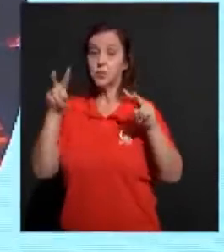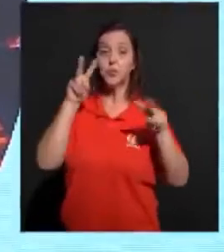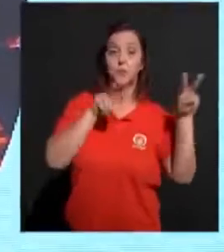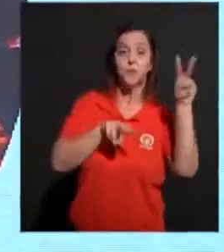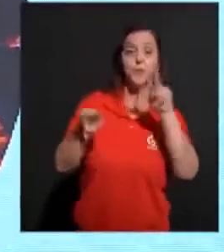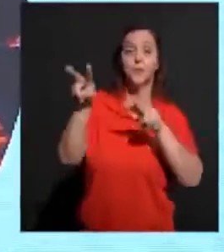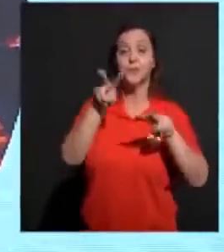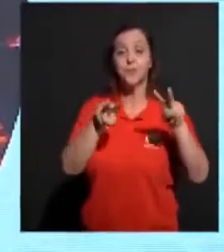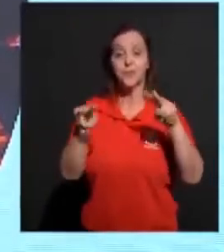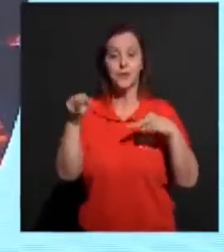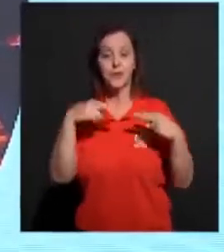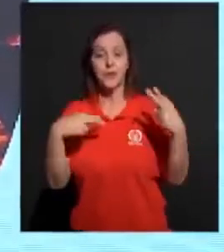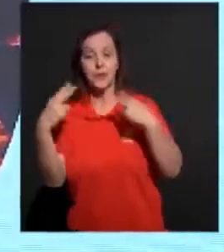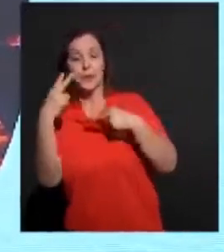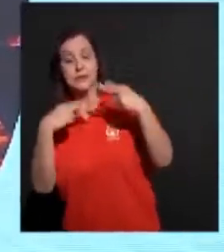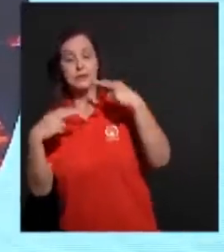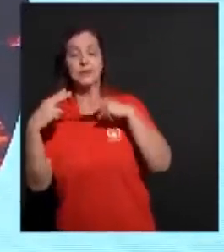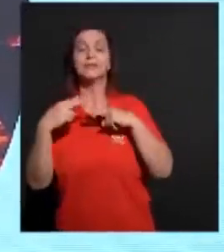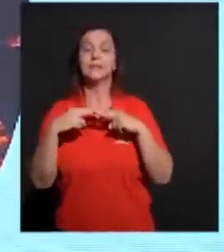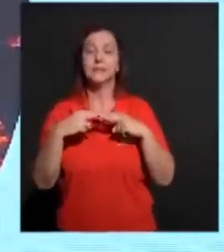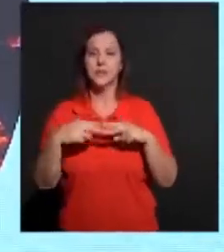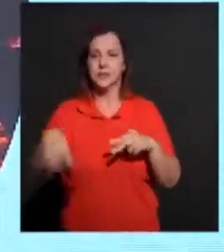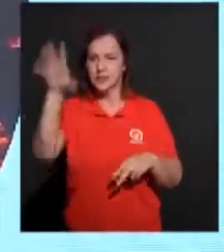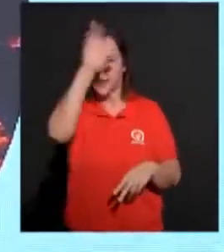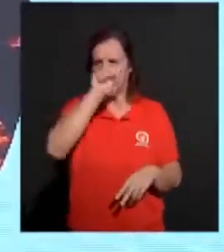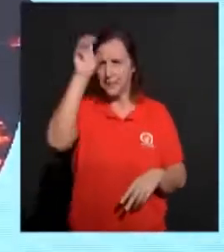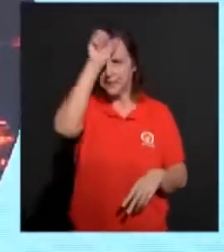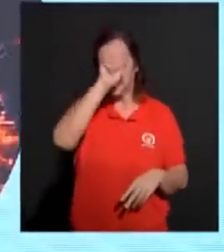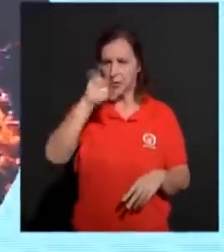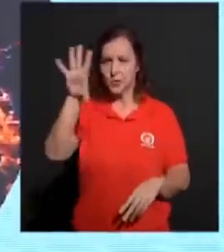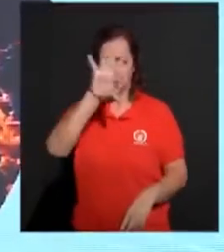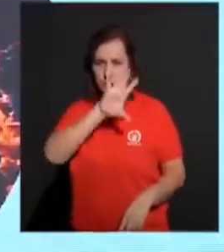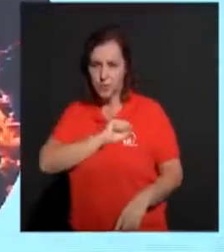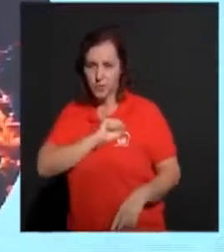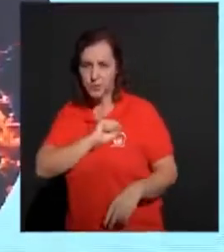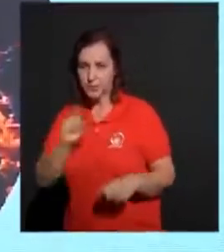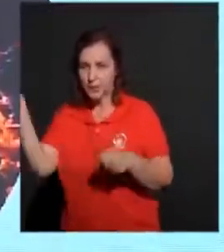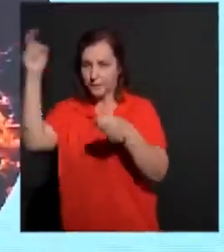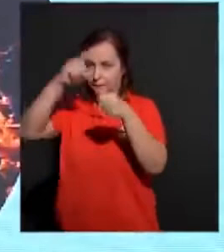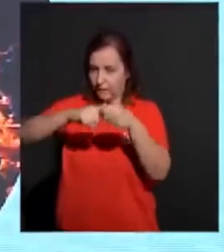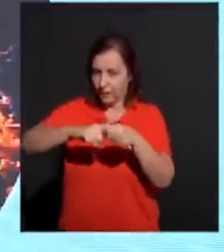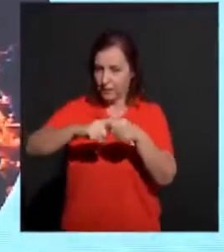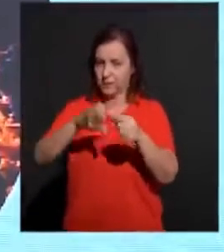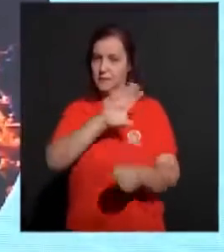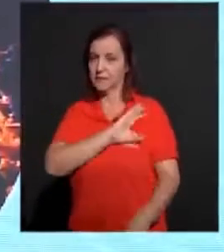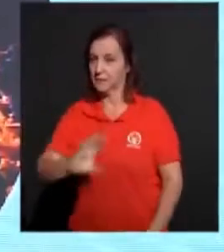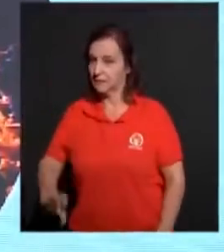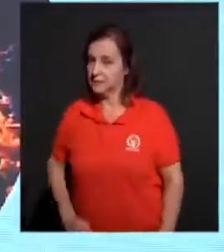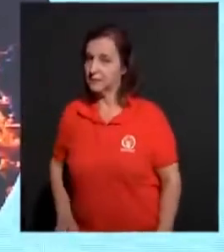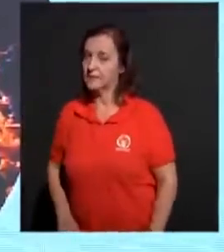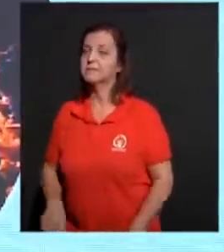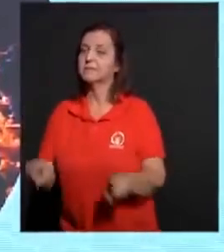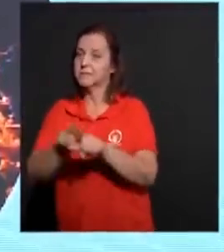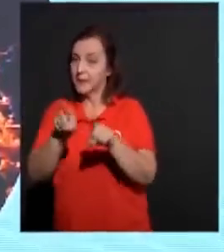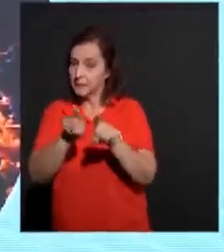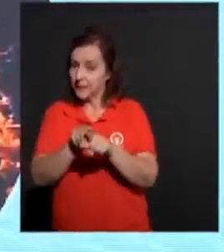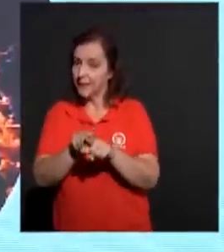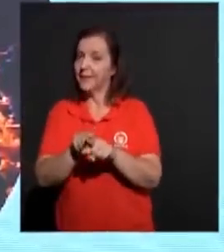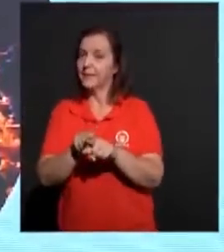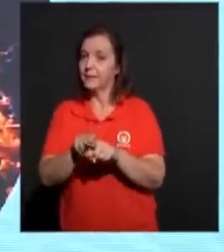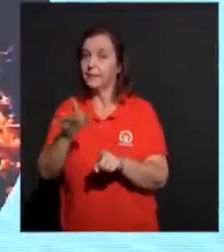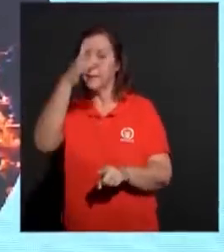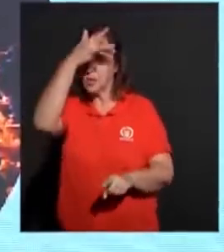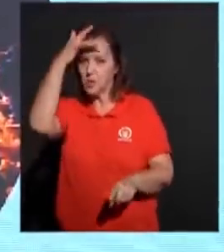E nesses dias que você vai estar aprendendo. Sobre a vinda de Cristo. Sobre o amor. Preste atenção. Você está sendo observado.